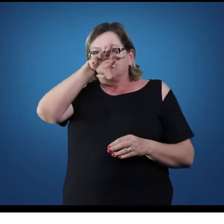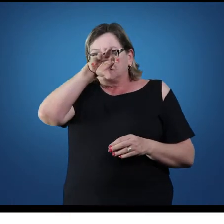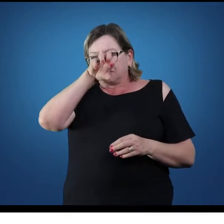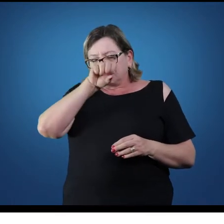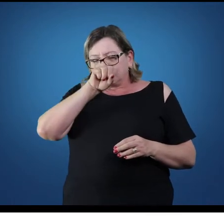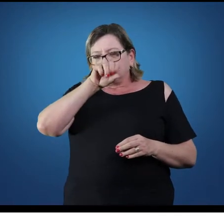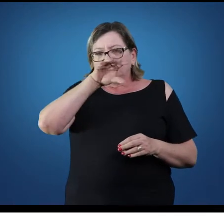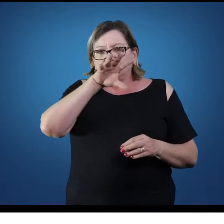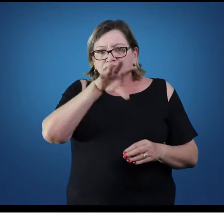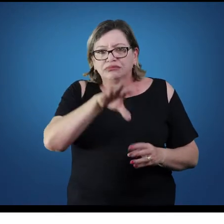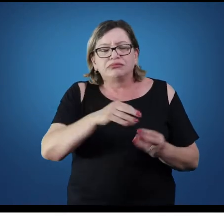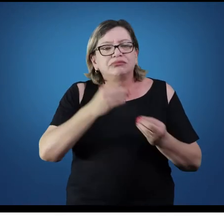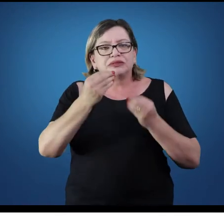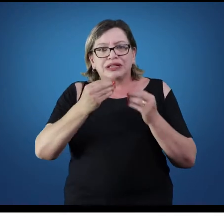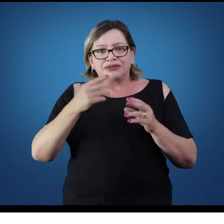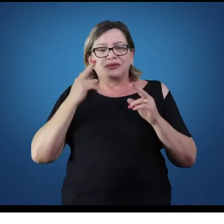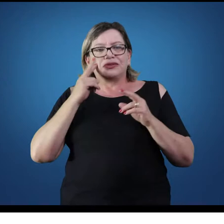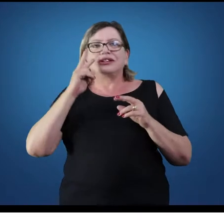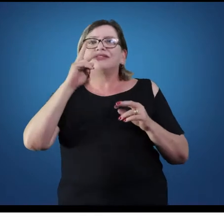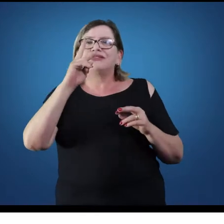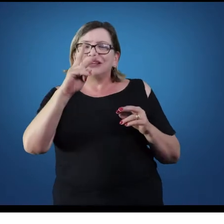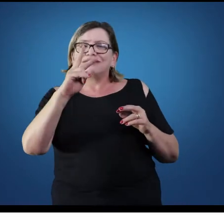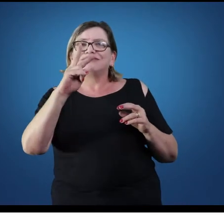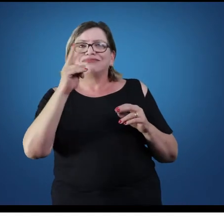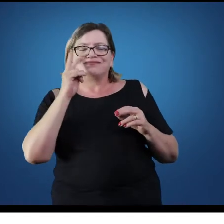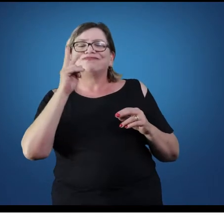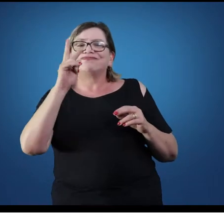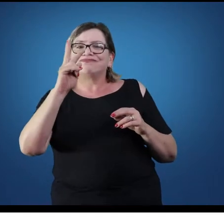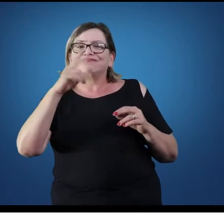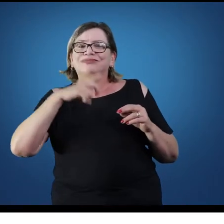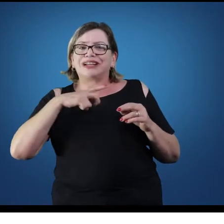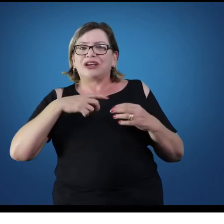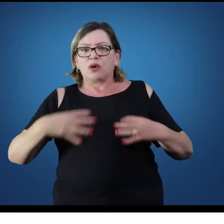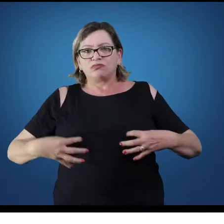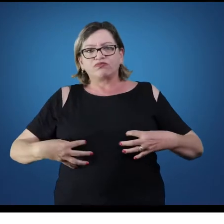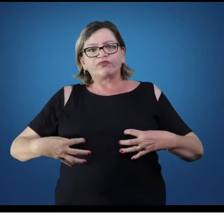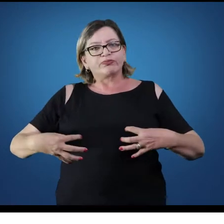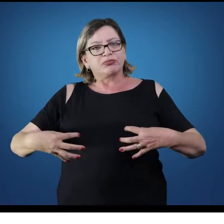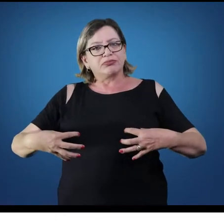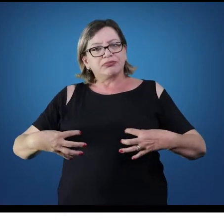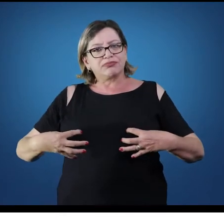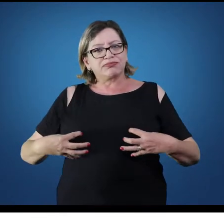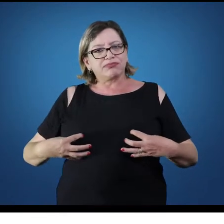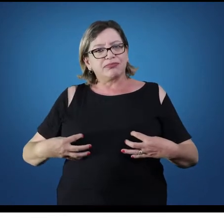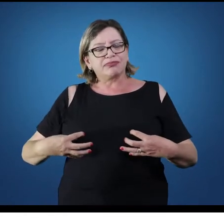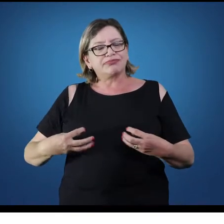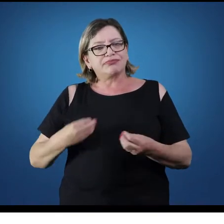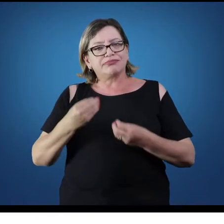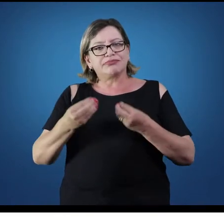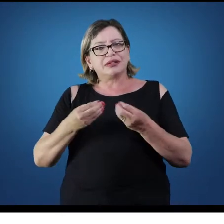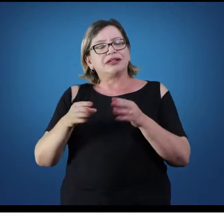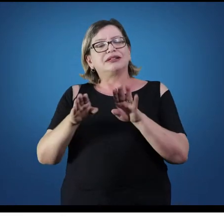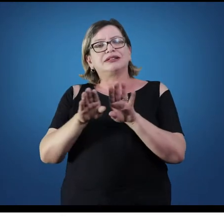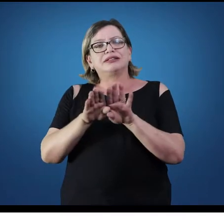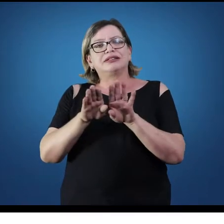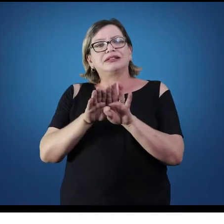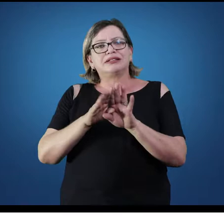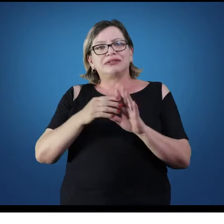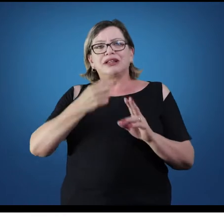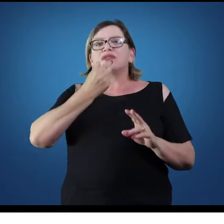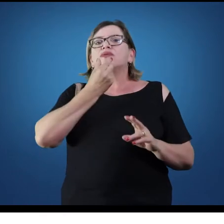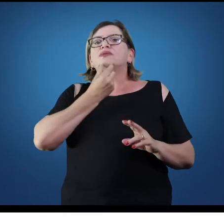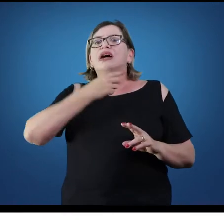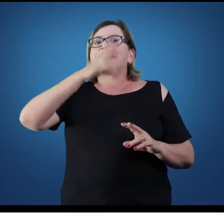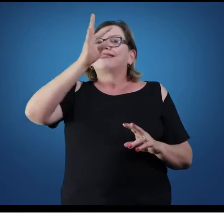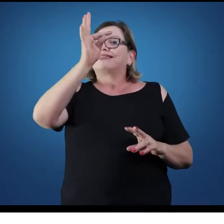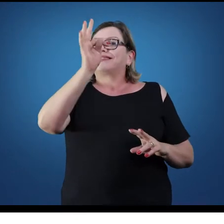aqui para ilustrar para vocês, temos os pulmões e uma parte aqui específica da traqueia